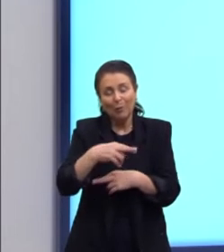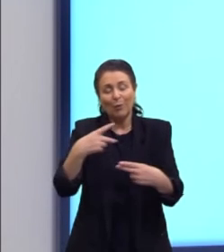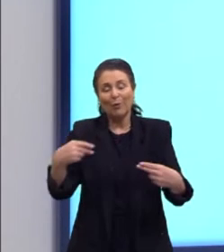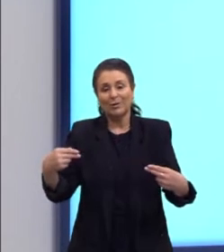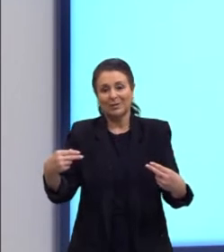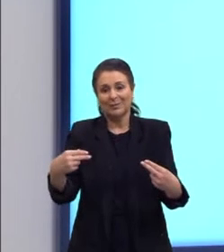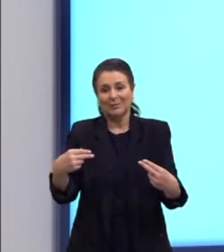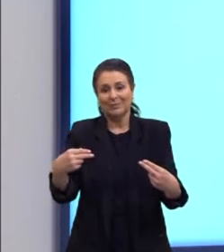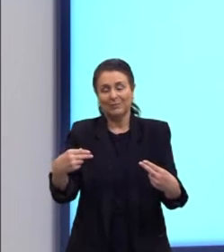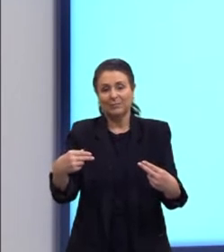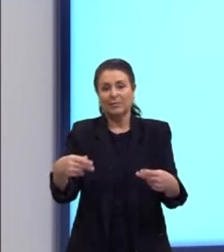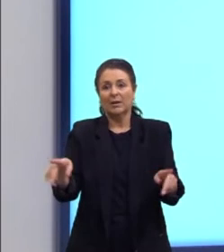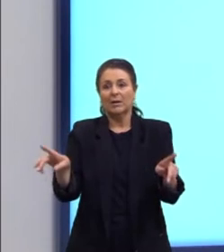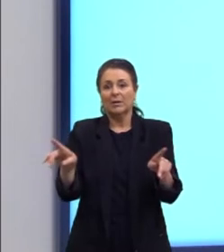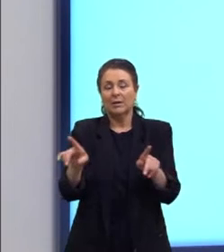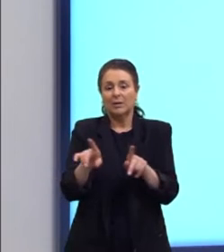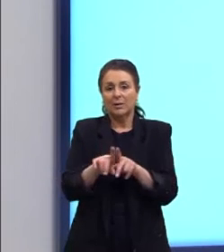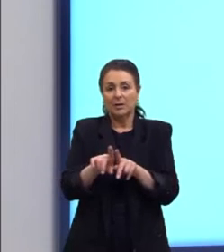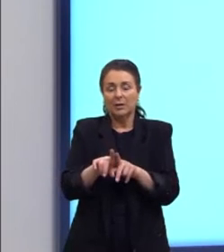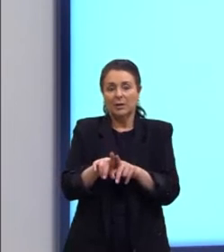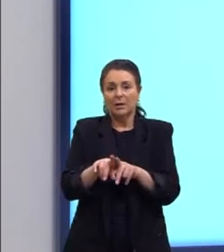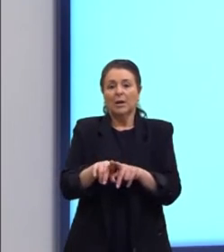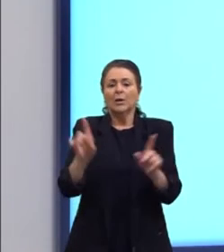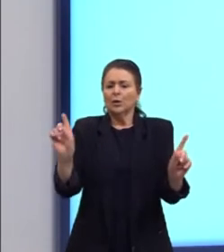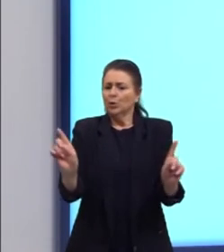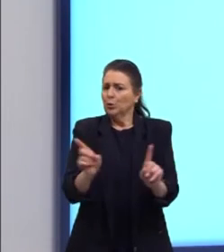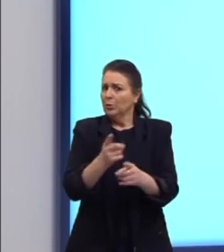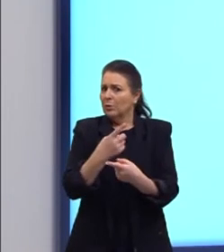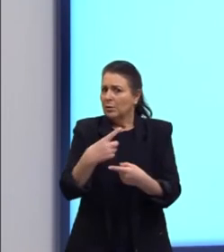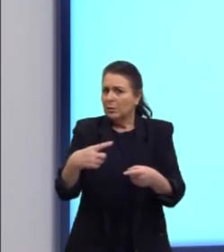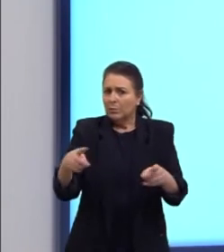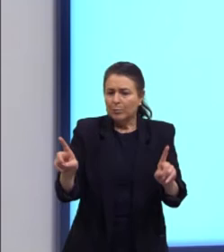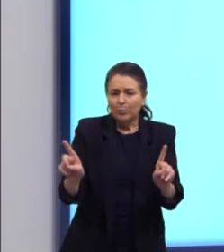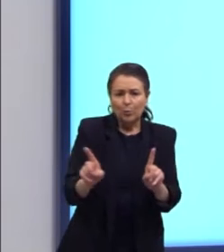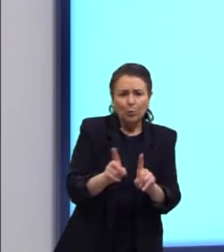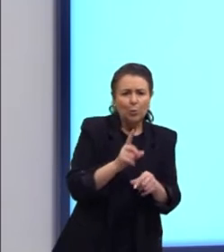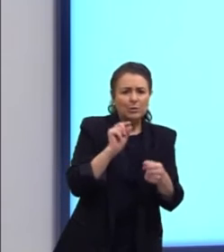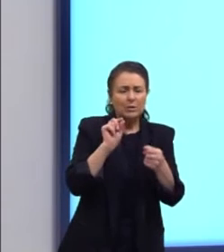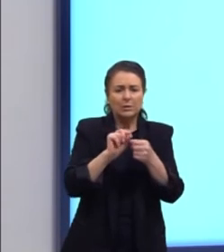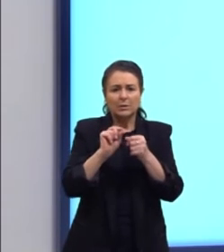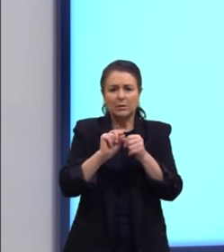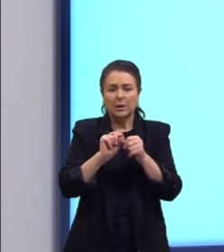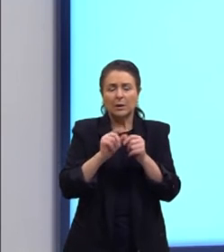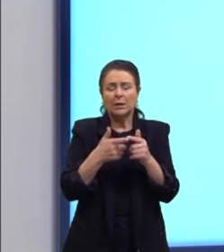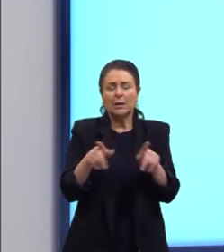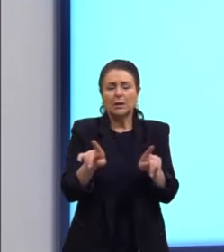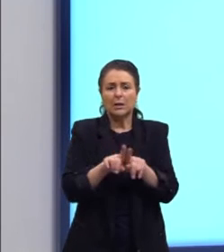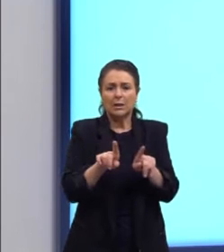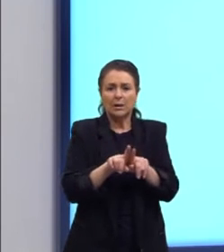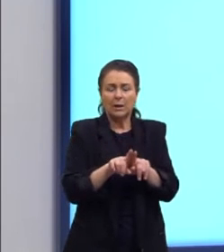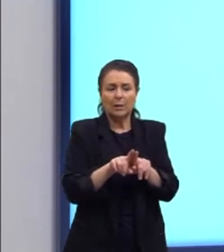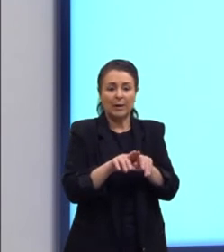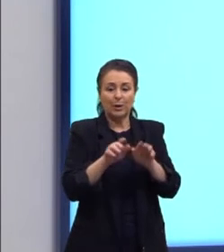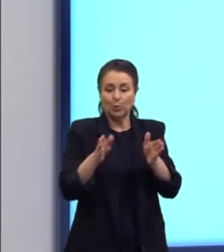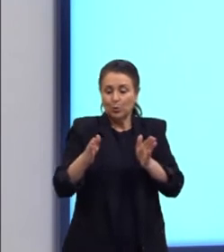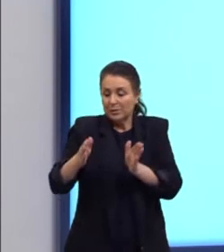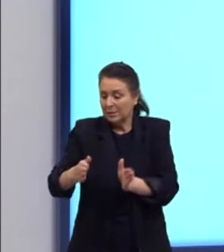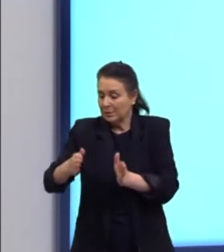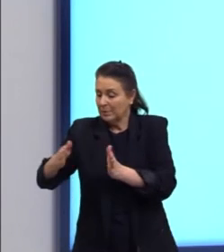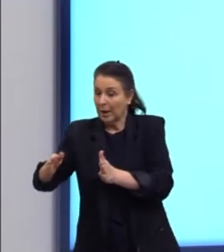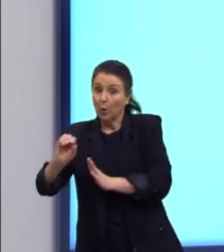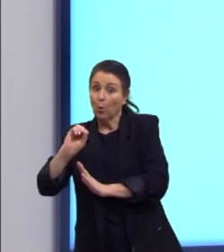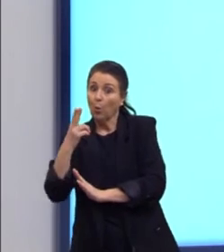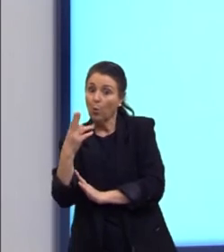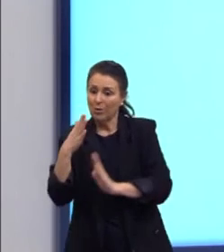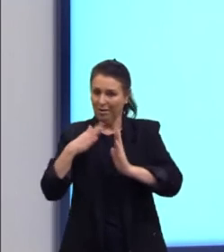E cujas portas se aglopou música para levar serenatas. e nas portas desses cemitérios, dessas casas